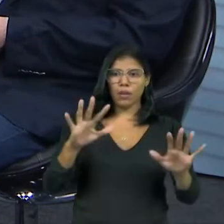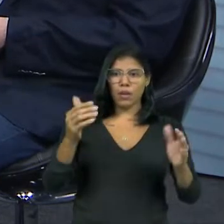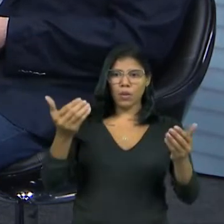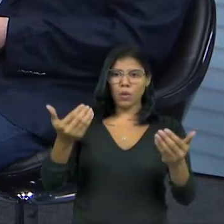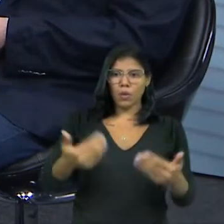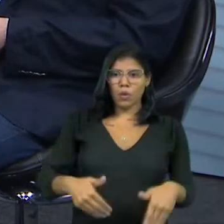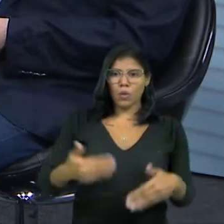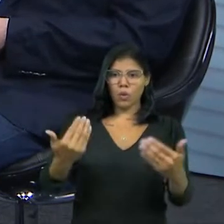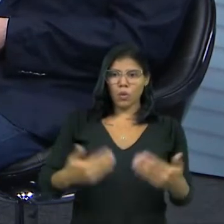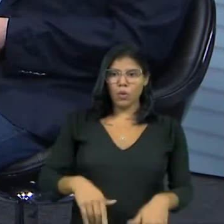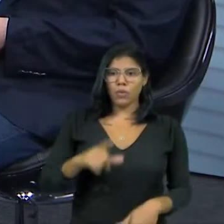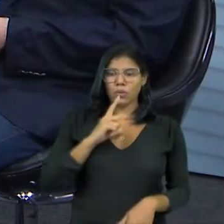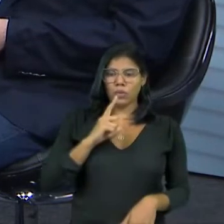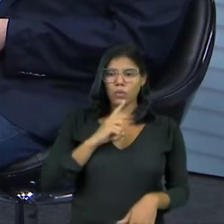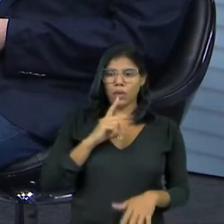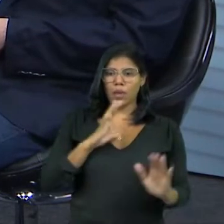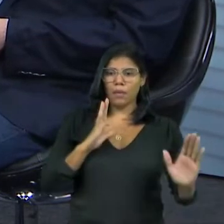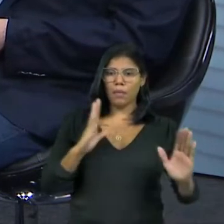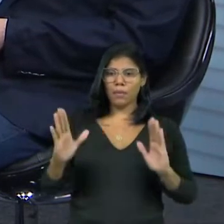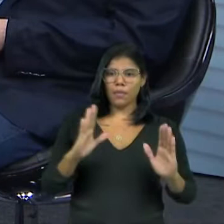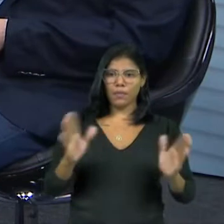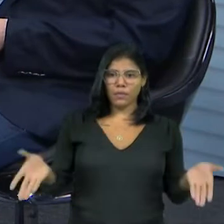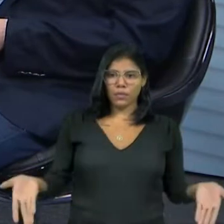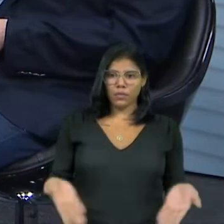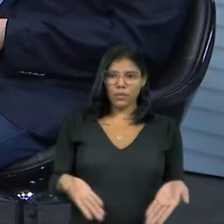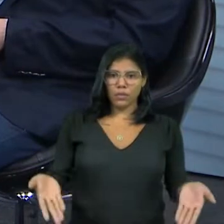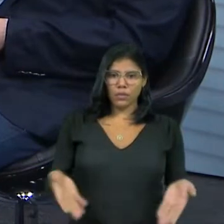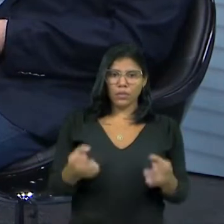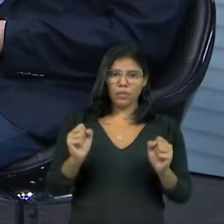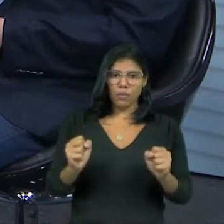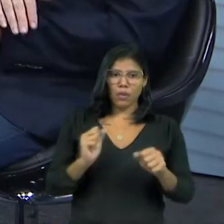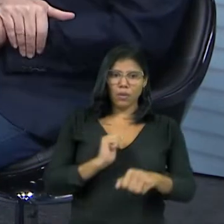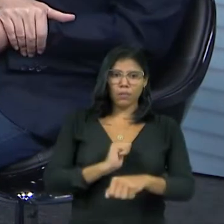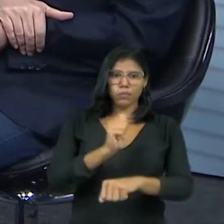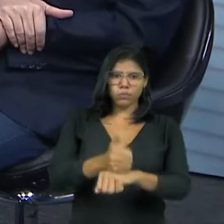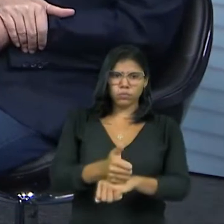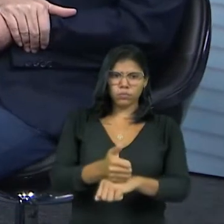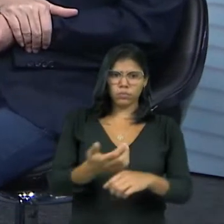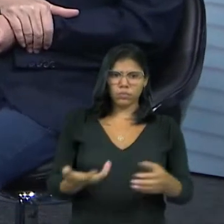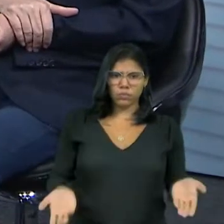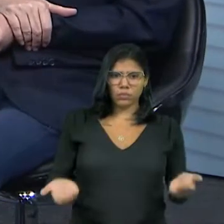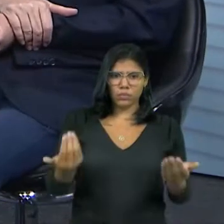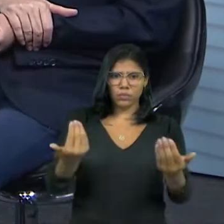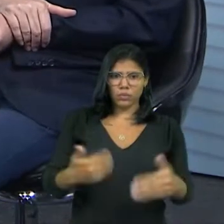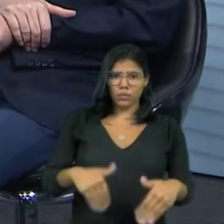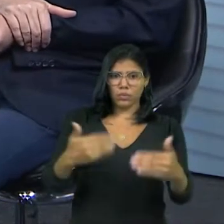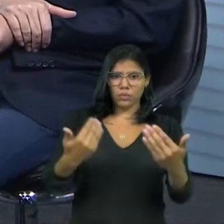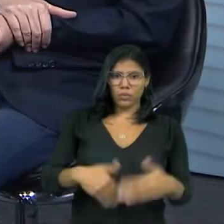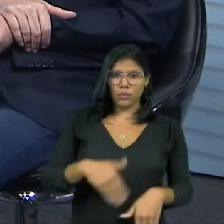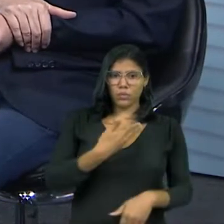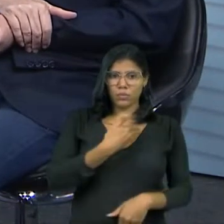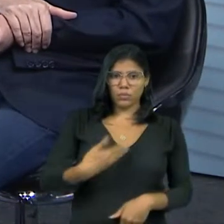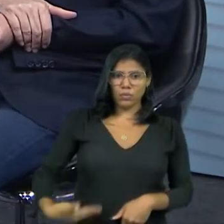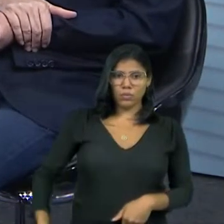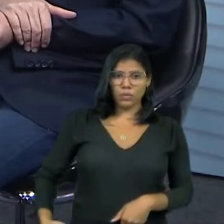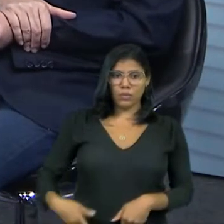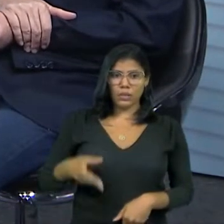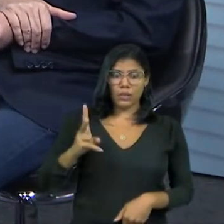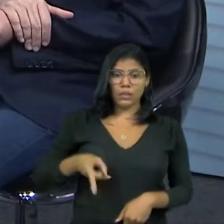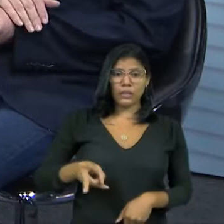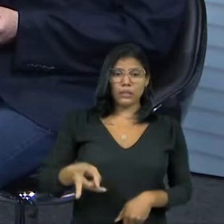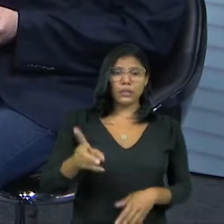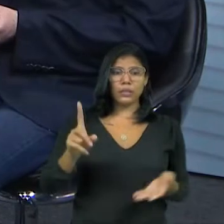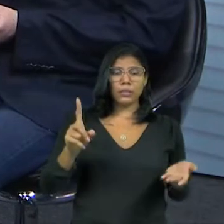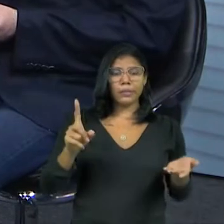que tem uma previsão nesse período, pode nomear concurso público? Pois é. Sempre fica muito o